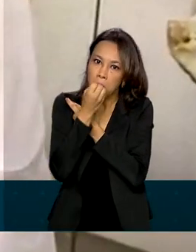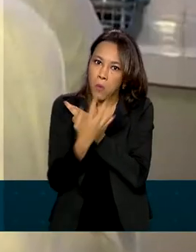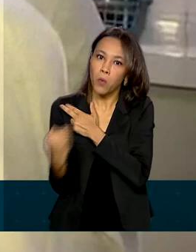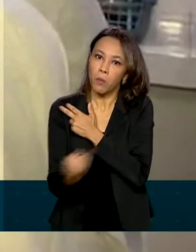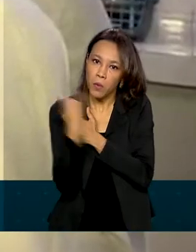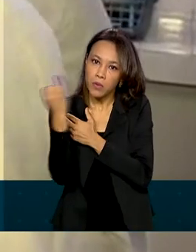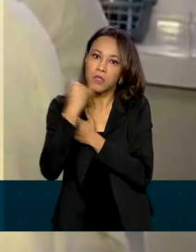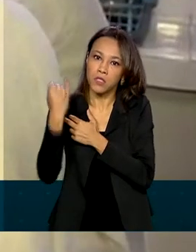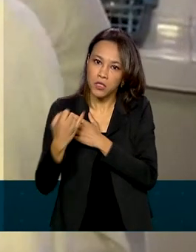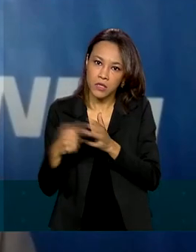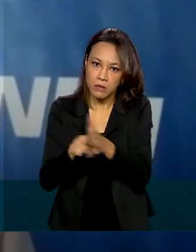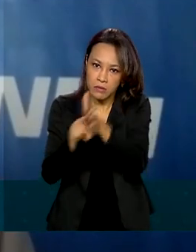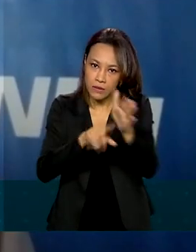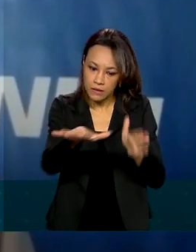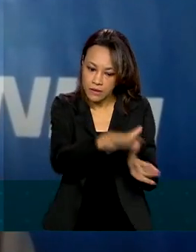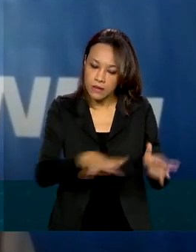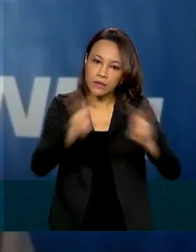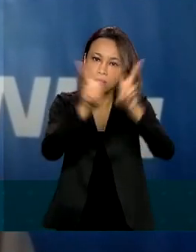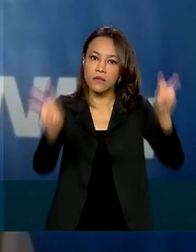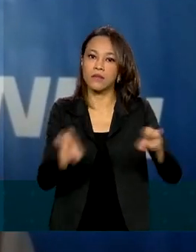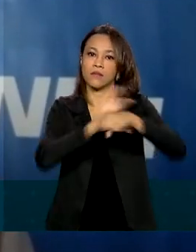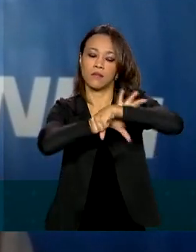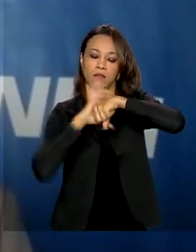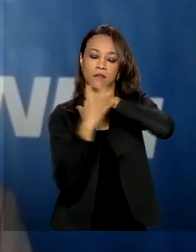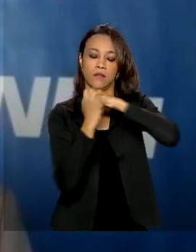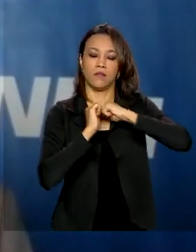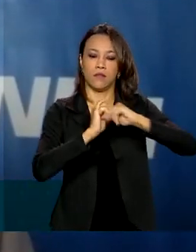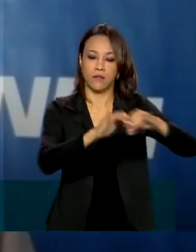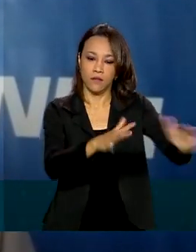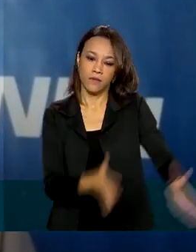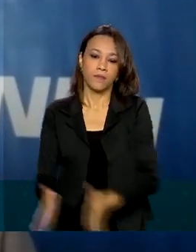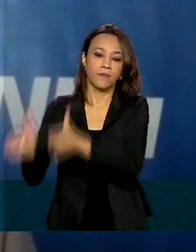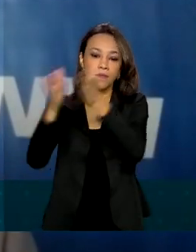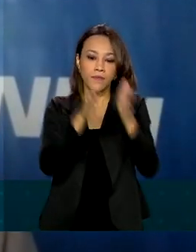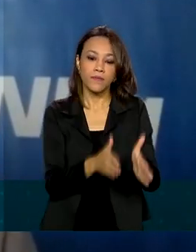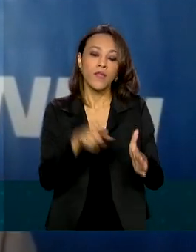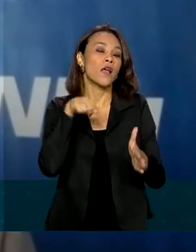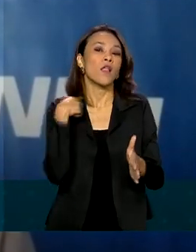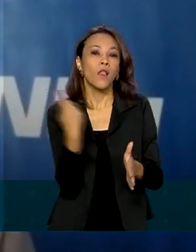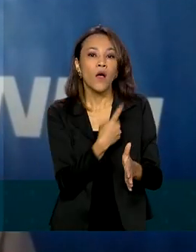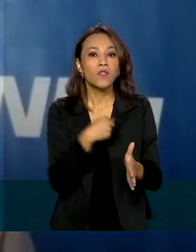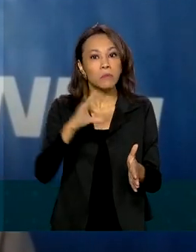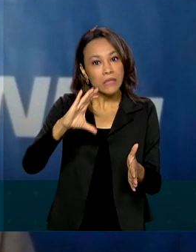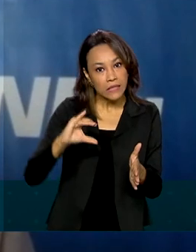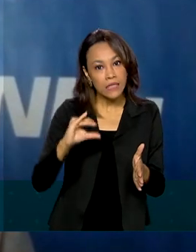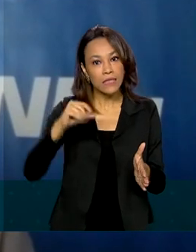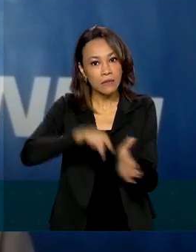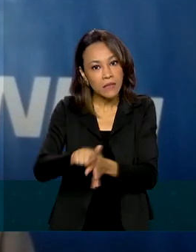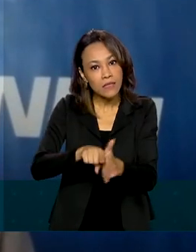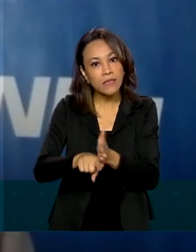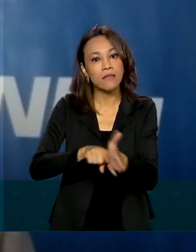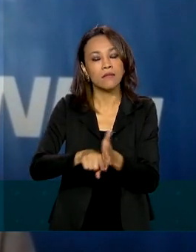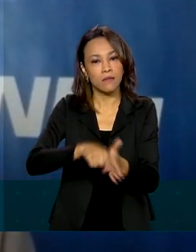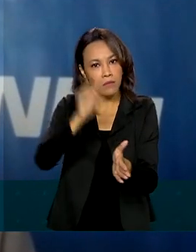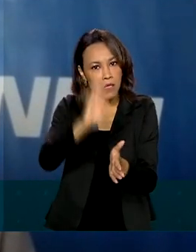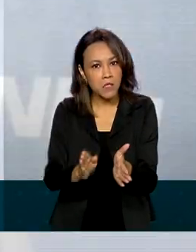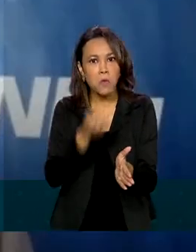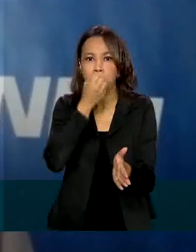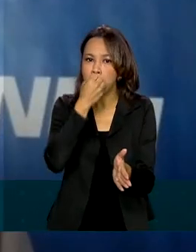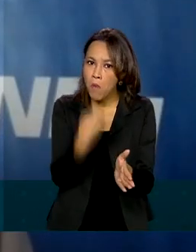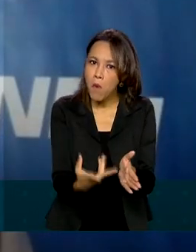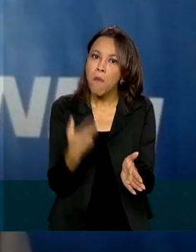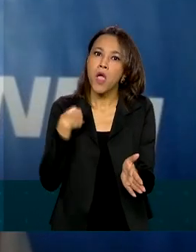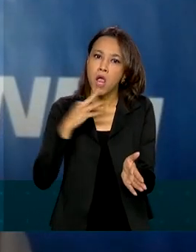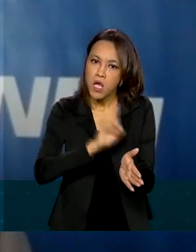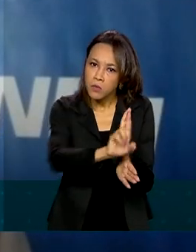contra o coronavírus. Nós estamos com uma ciência no Brasil que responde muito bem aos investimentos que recebe.